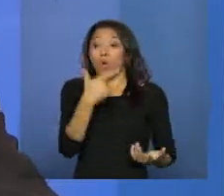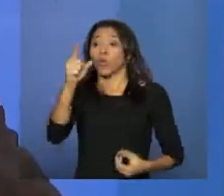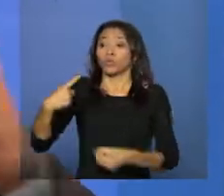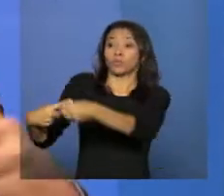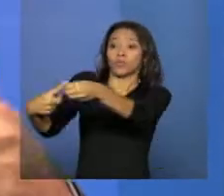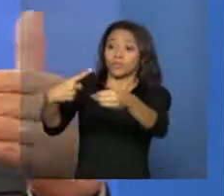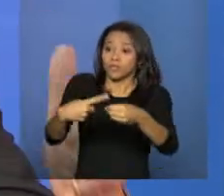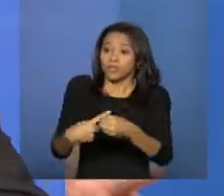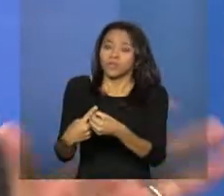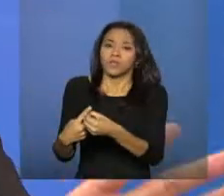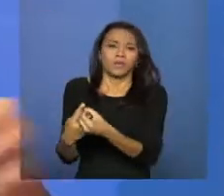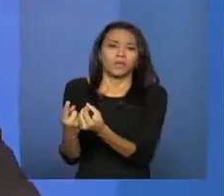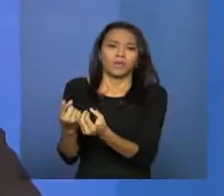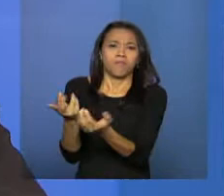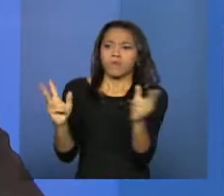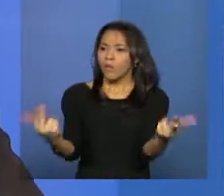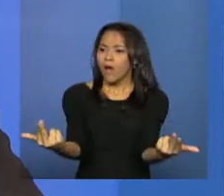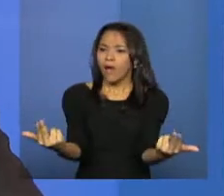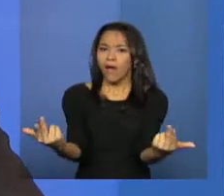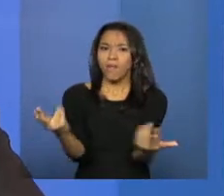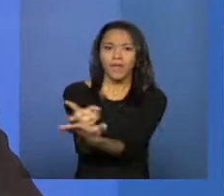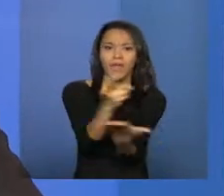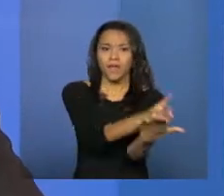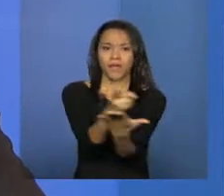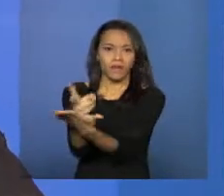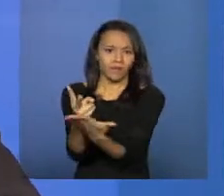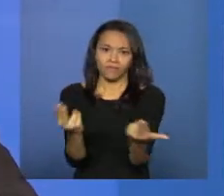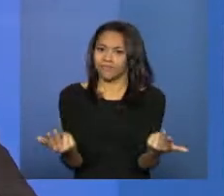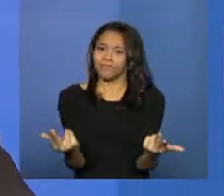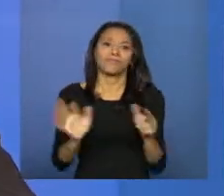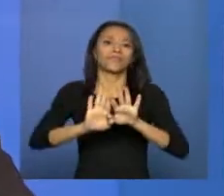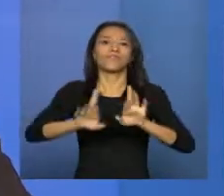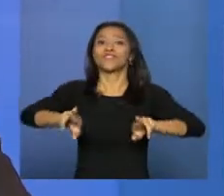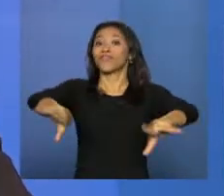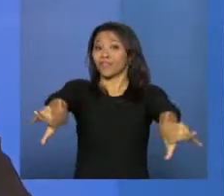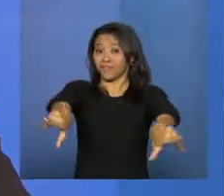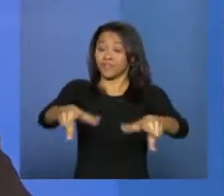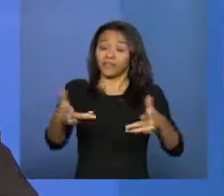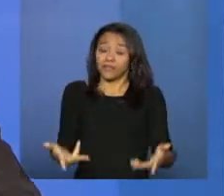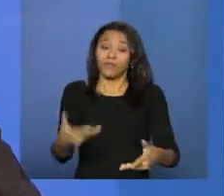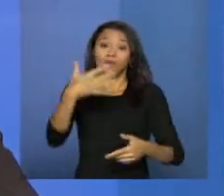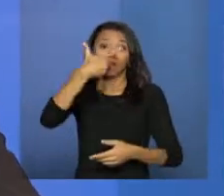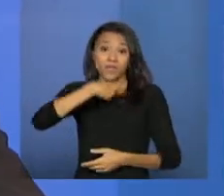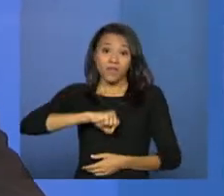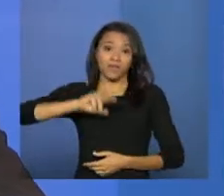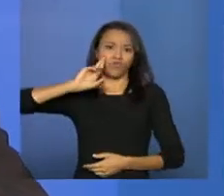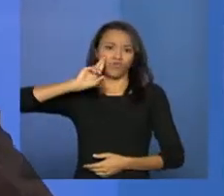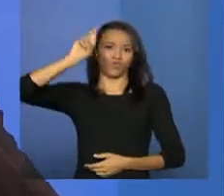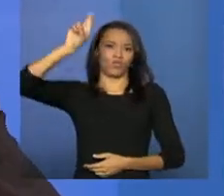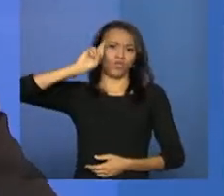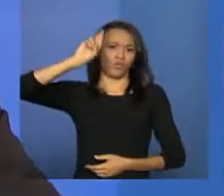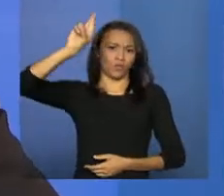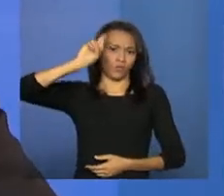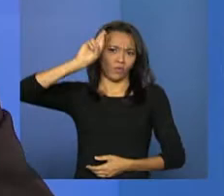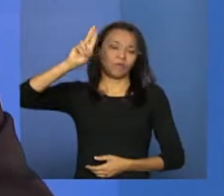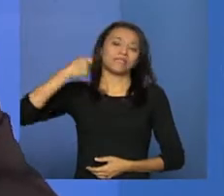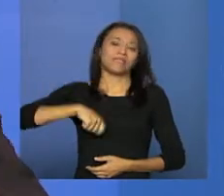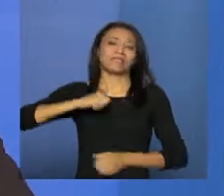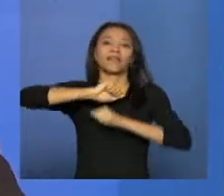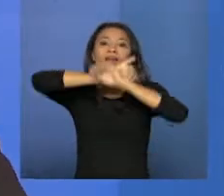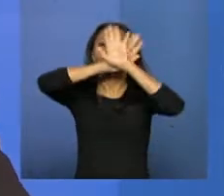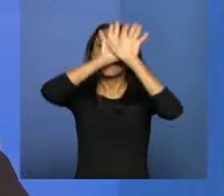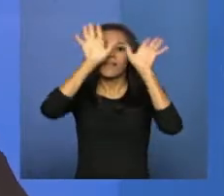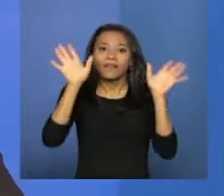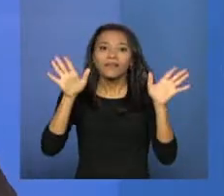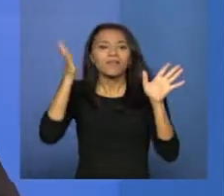em um bairro X ou Y, Z. Então, o gestor tem que ter muita clareza e dar sua responsabilidade para